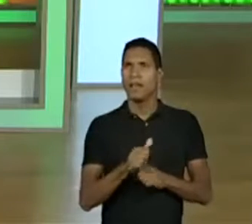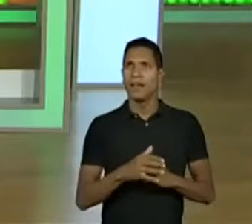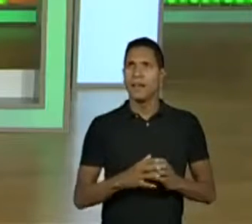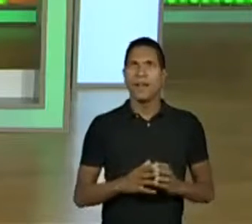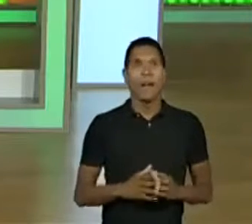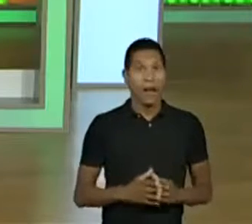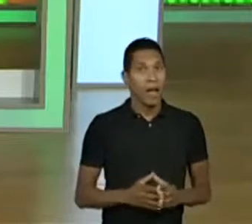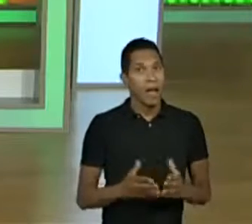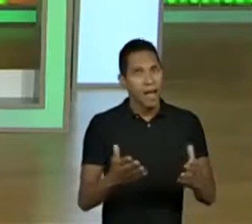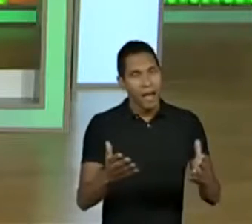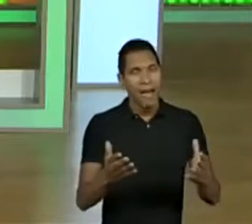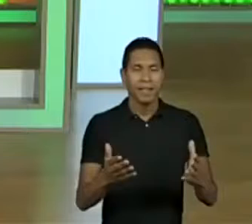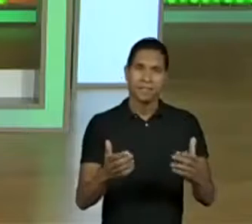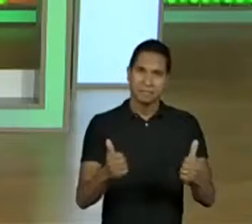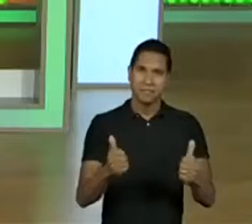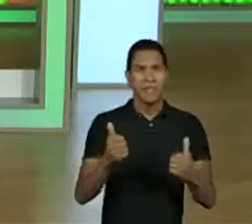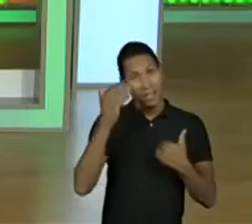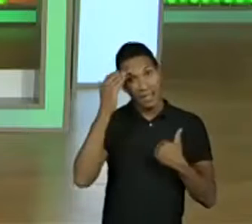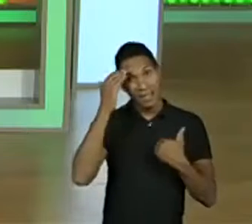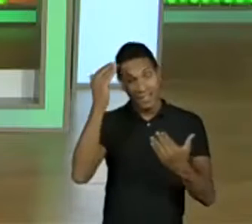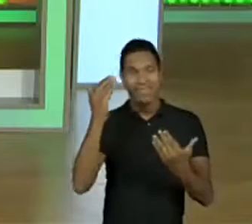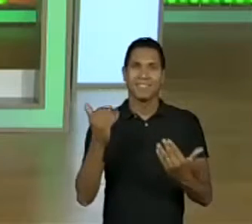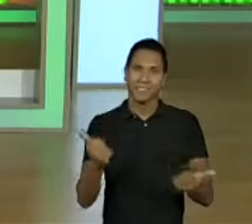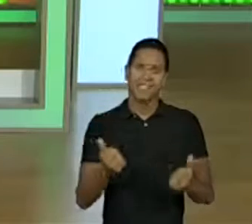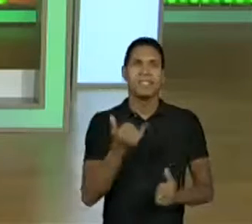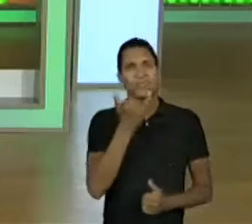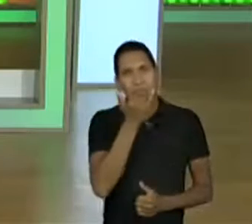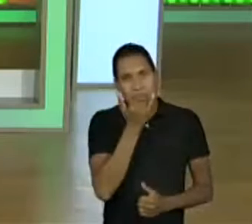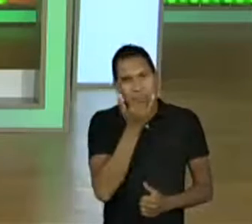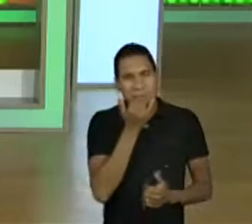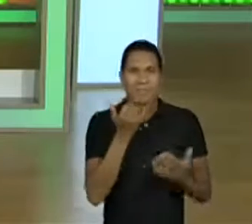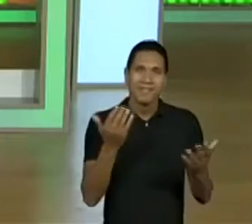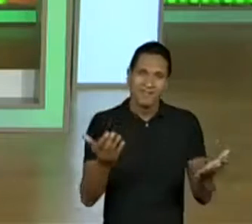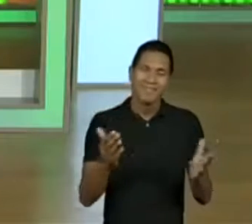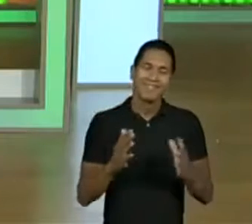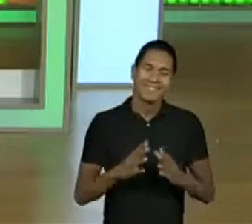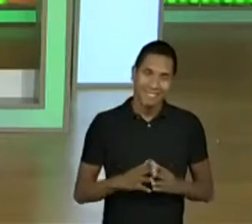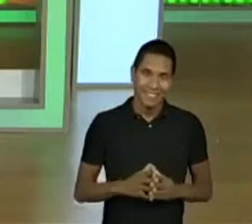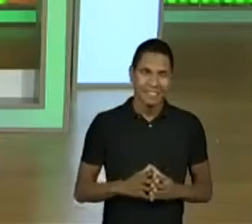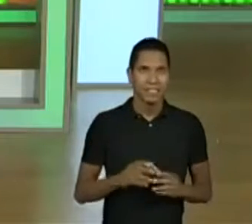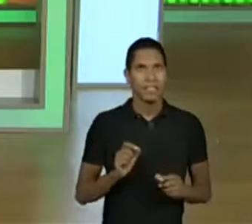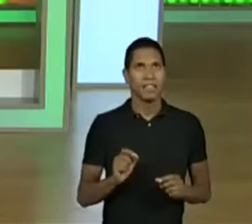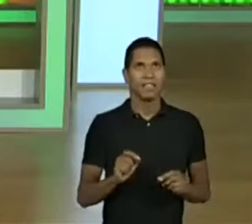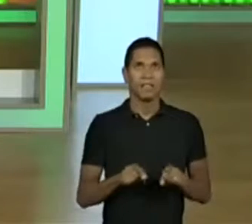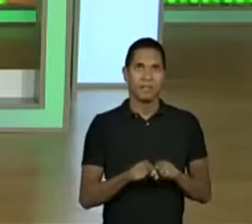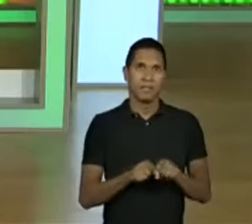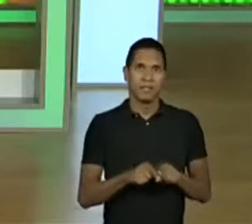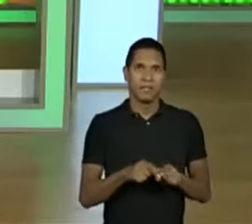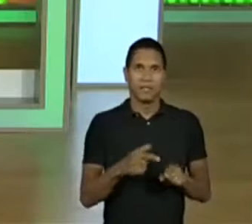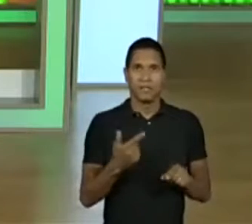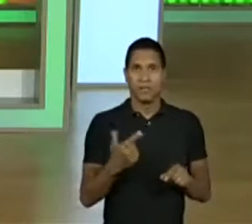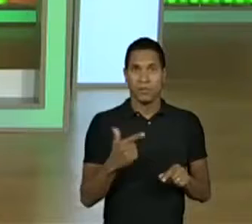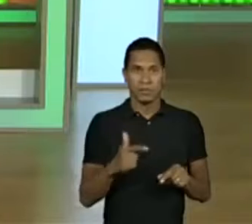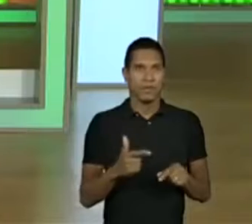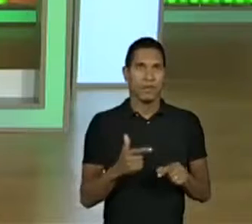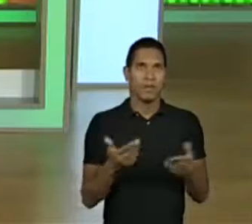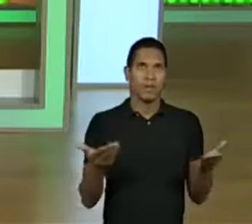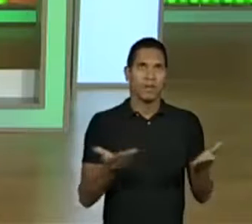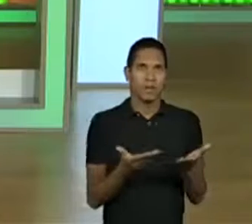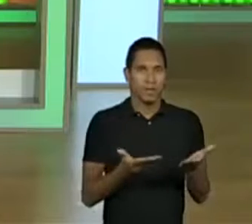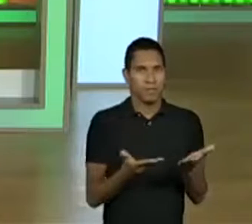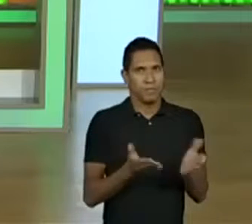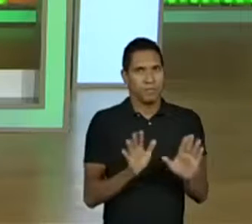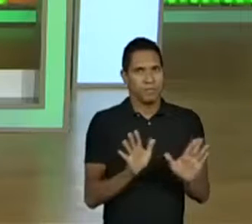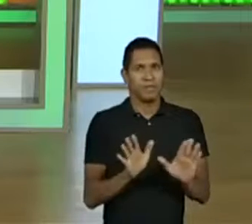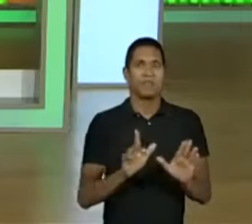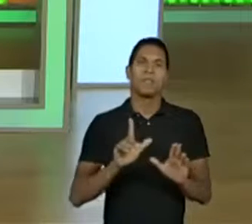Então, eu peço a atenção de vocês, eu agradeço. Me desculpem, gente, eu não tenho o material para a gente tratar disso agora, mas